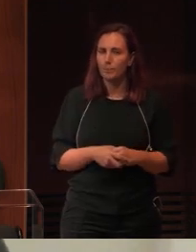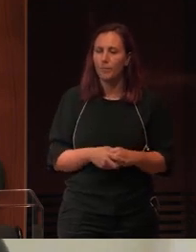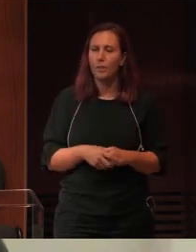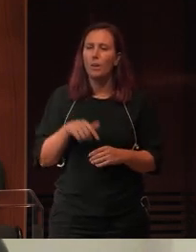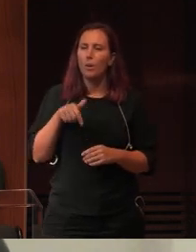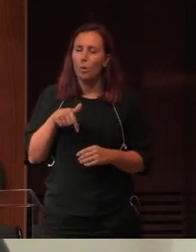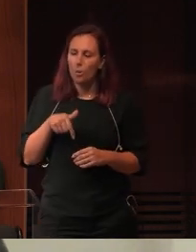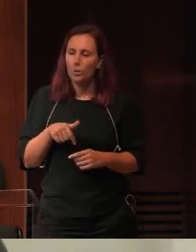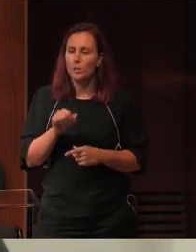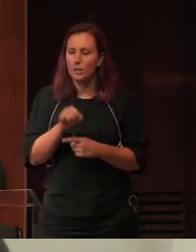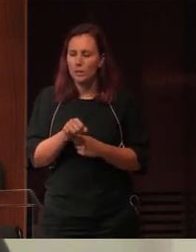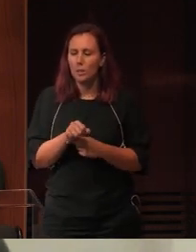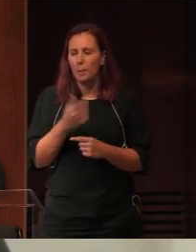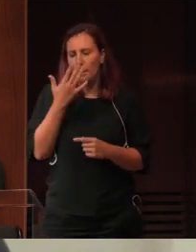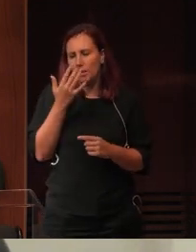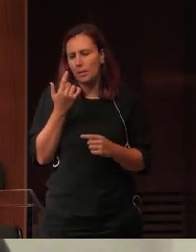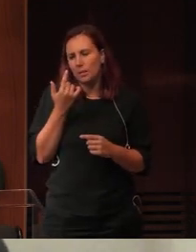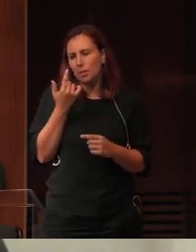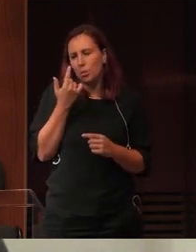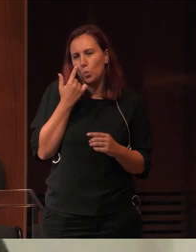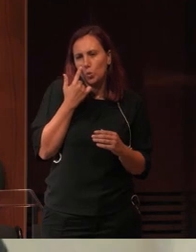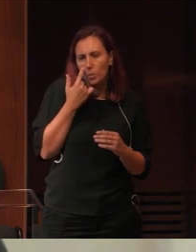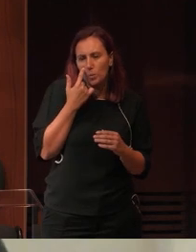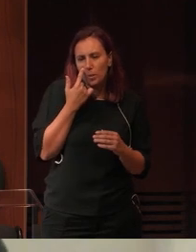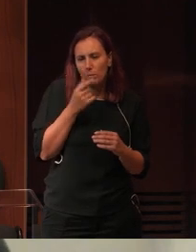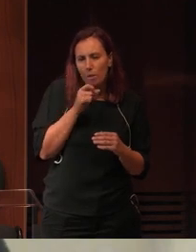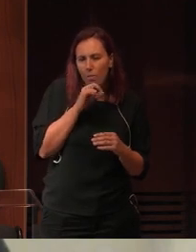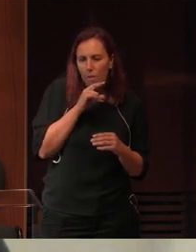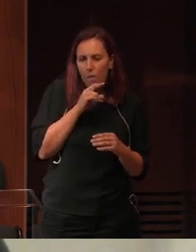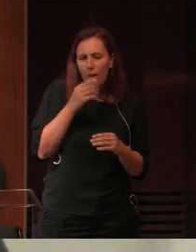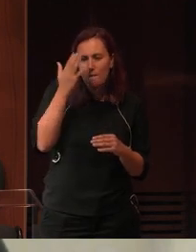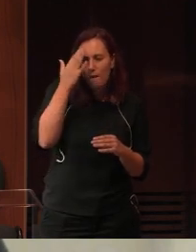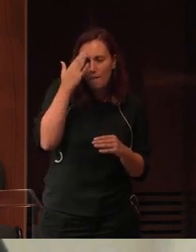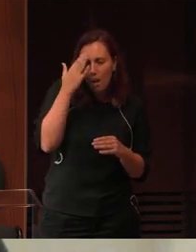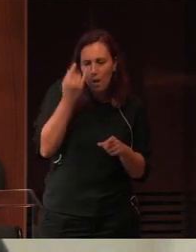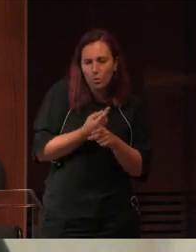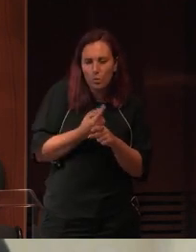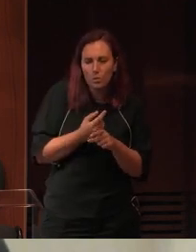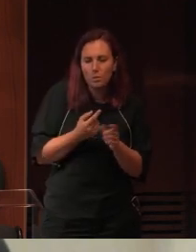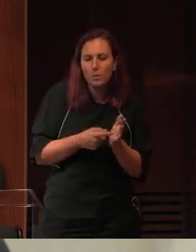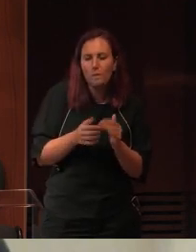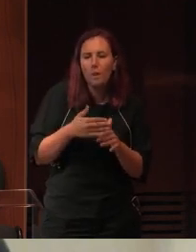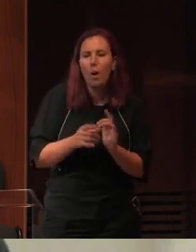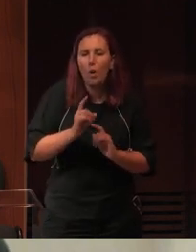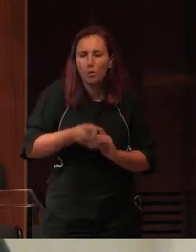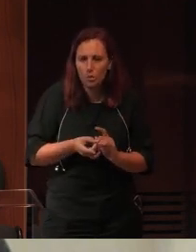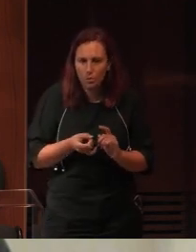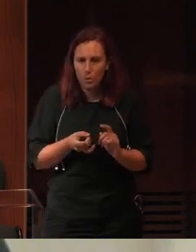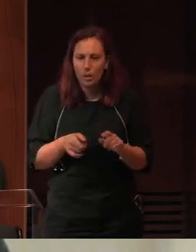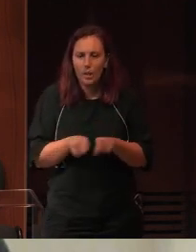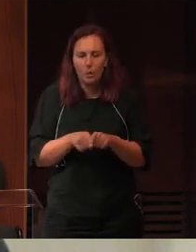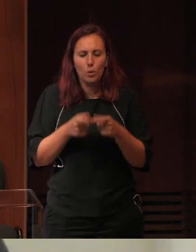sim com menos conhecimento que nos permite antecipar rapidamente aquilo que precisamos de fazer, todo o